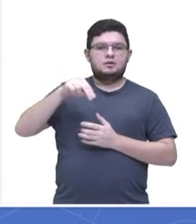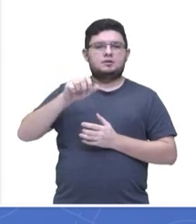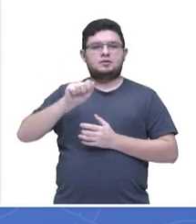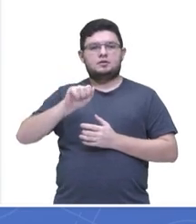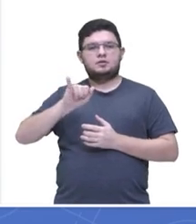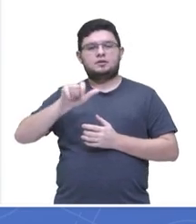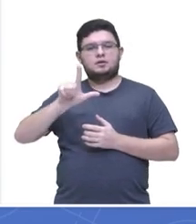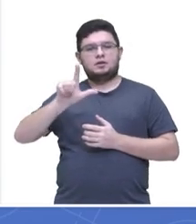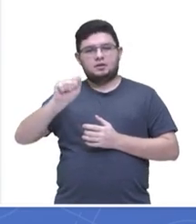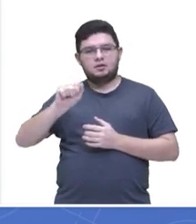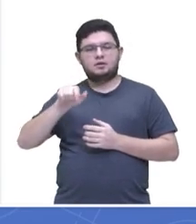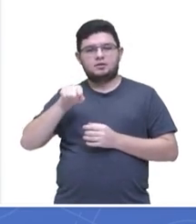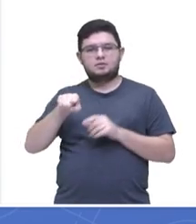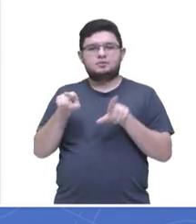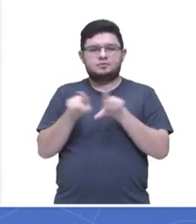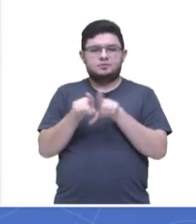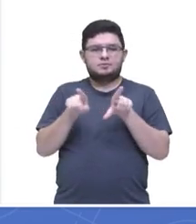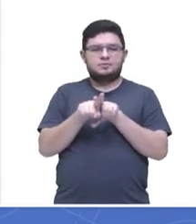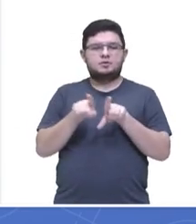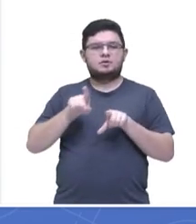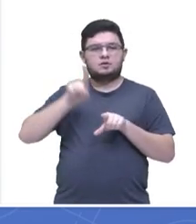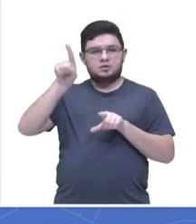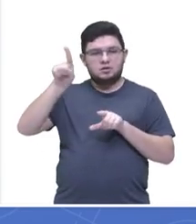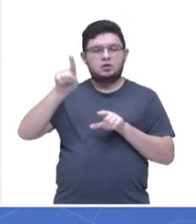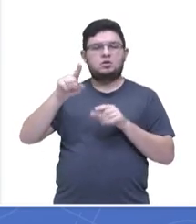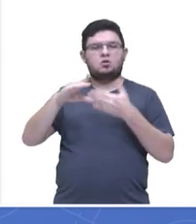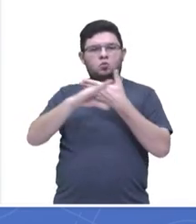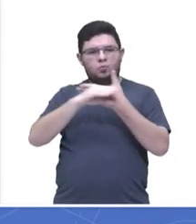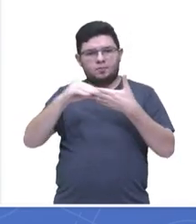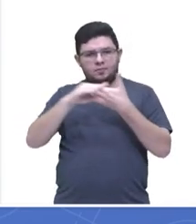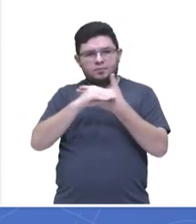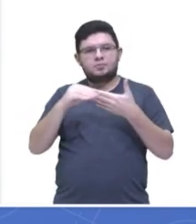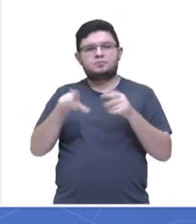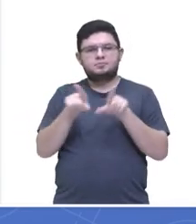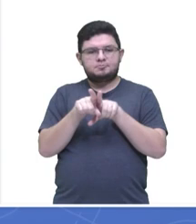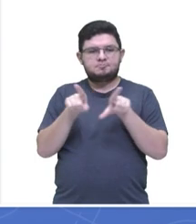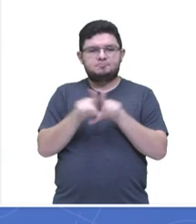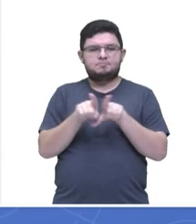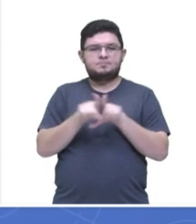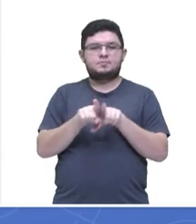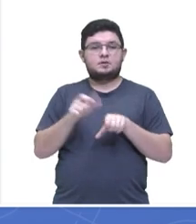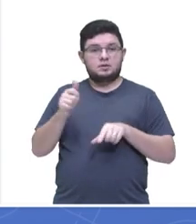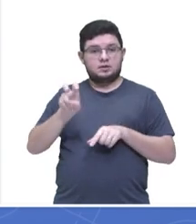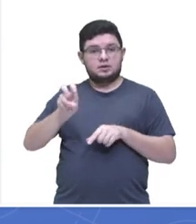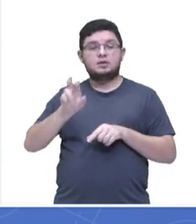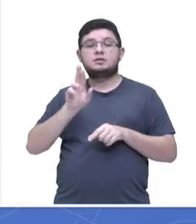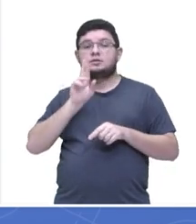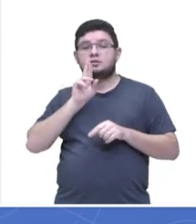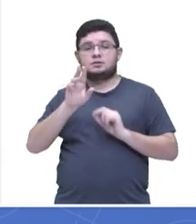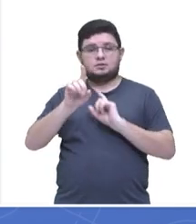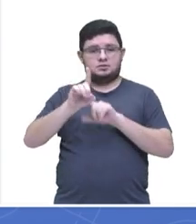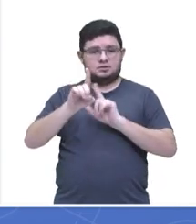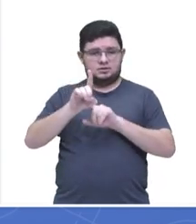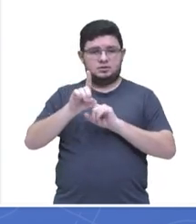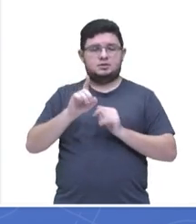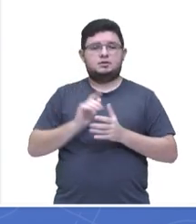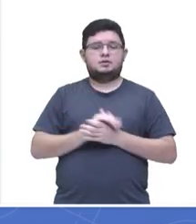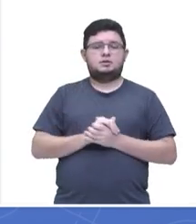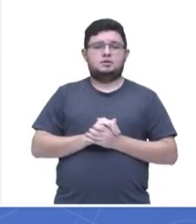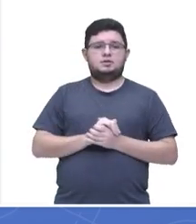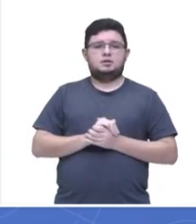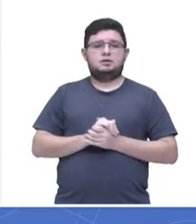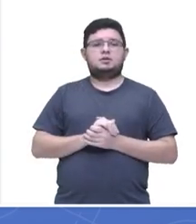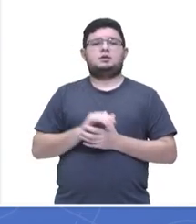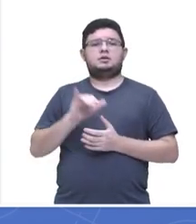né? Naila Nunes, da escola Plínio Ramos Coelho de Humaitá, questão 15, letra D. Tenho aqui a